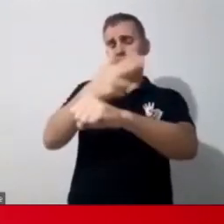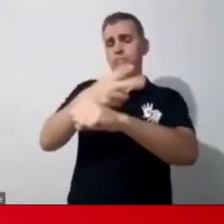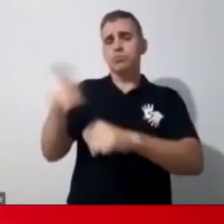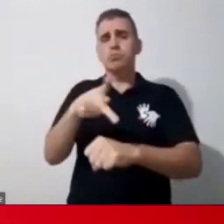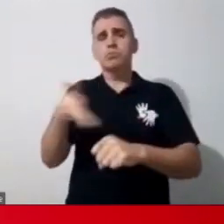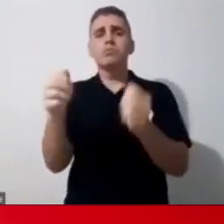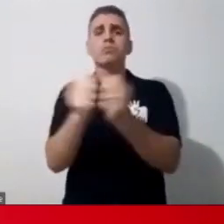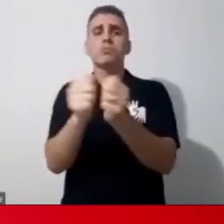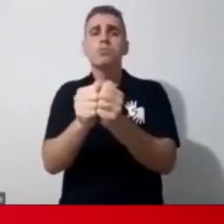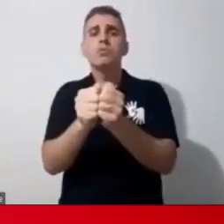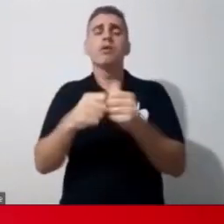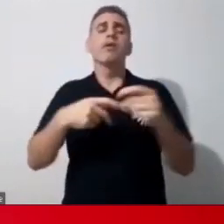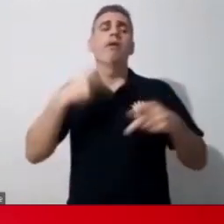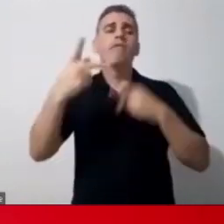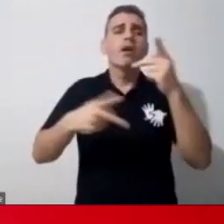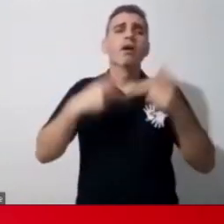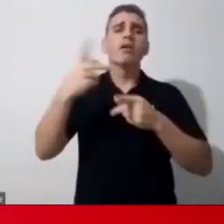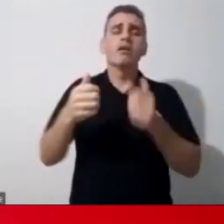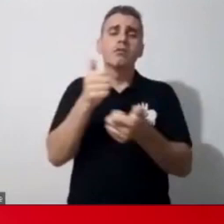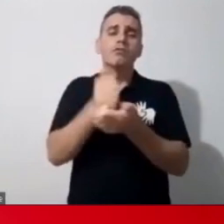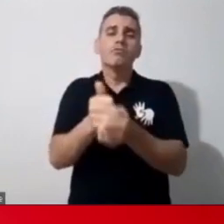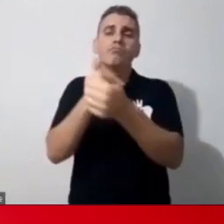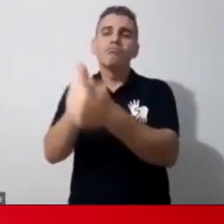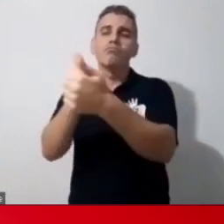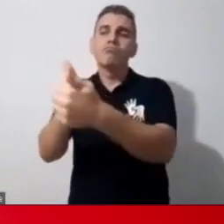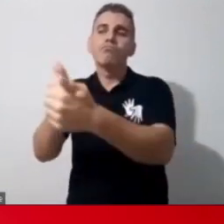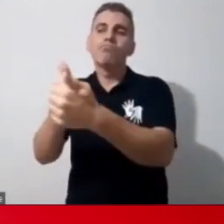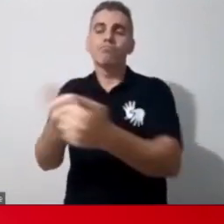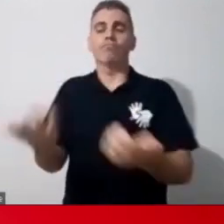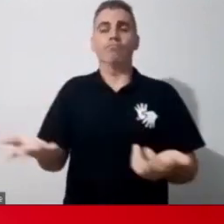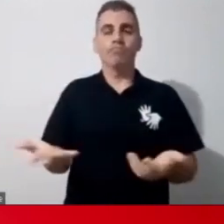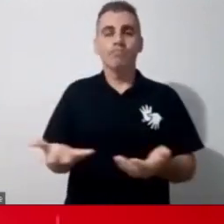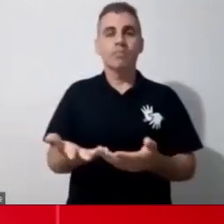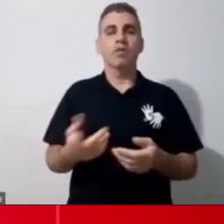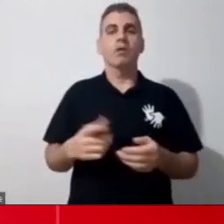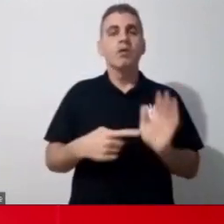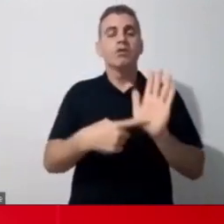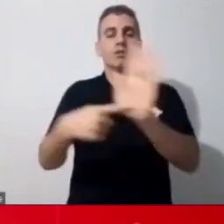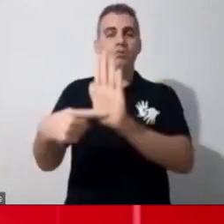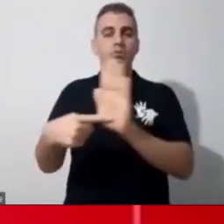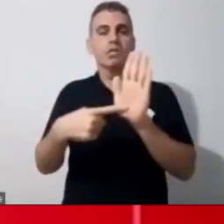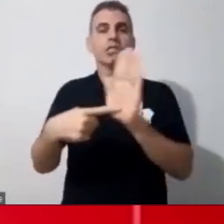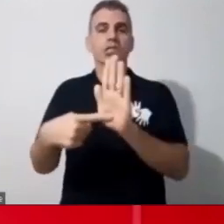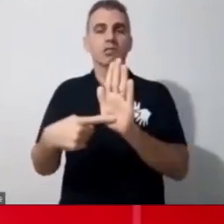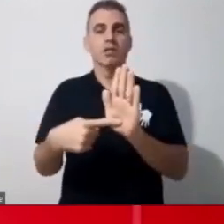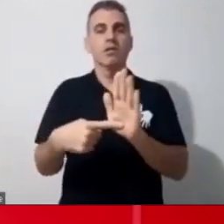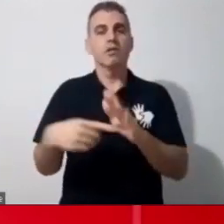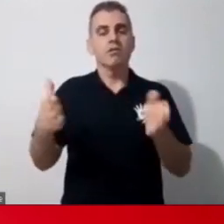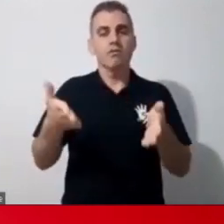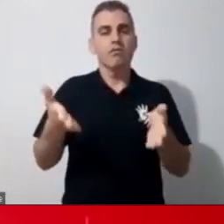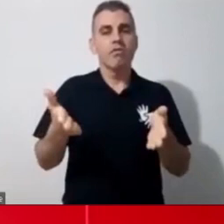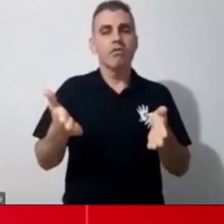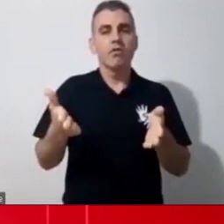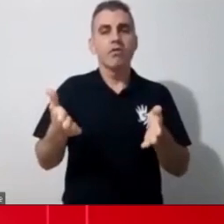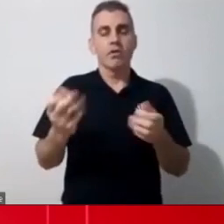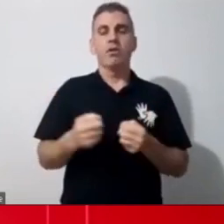conduzindo aquela aula ali, aquele momento. Então, assim, a gente tem que explorar a situação atual e contribuir